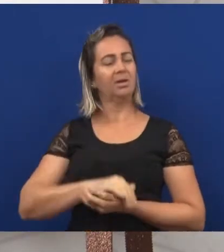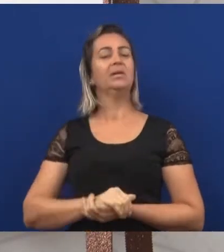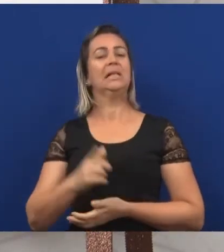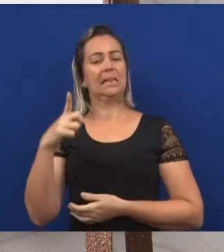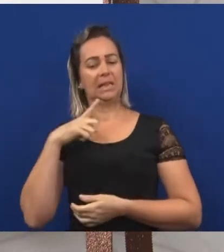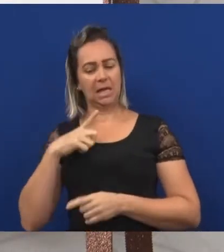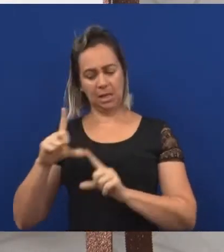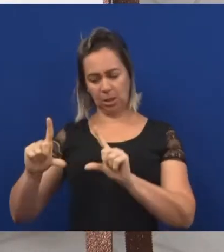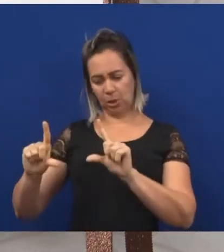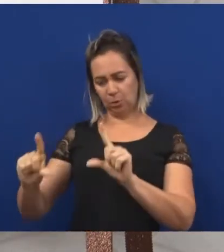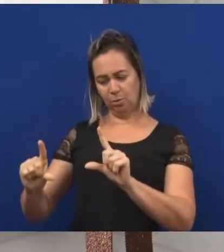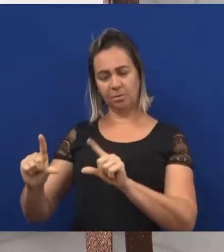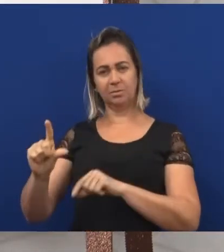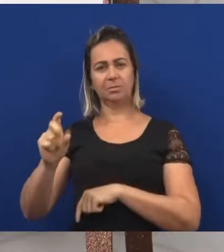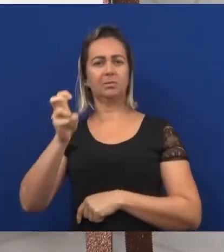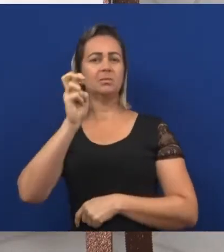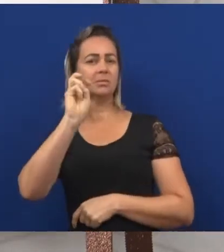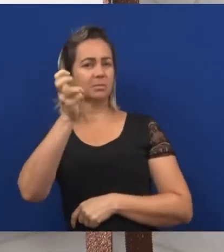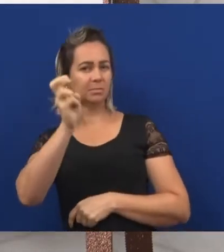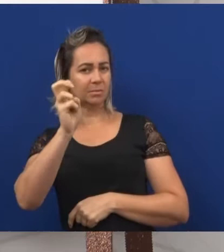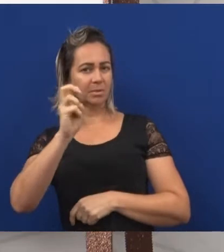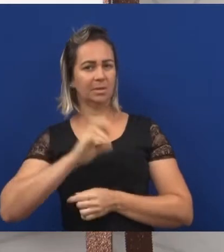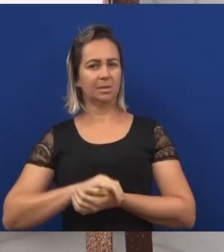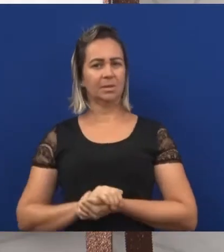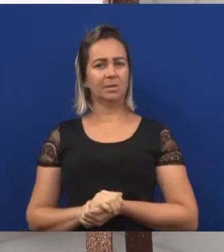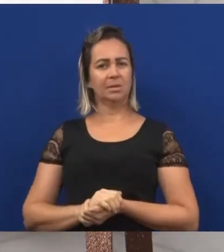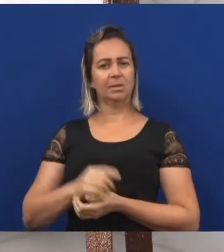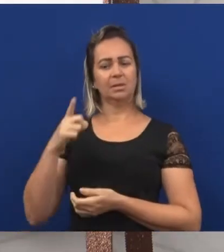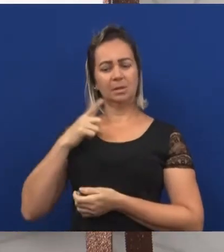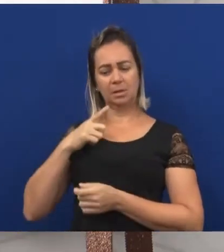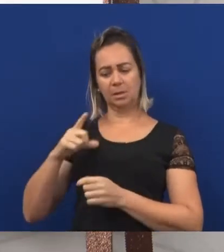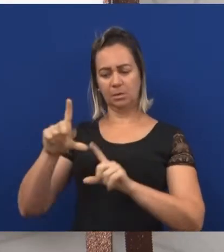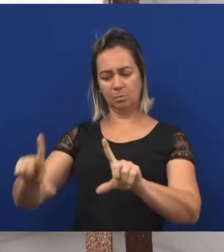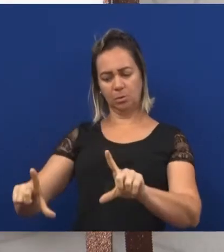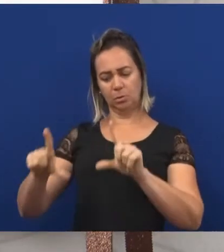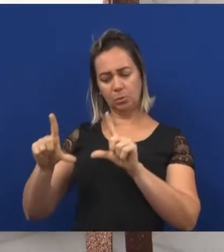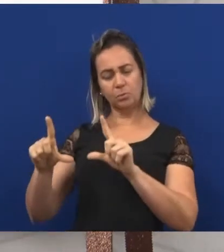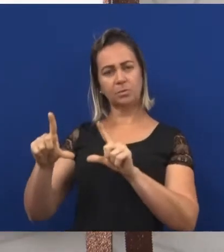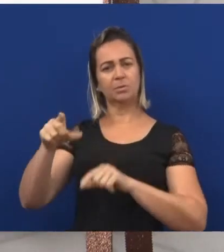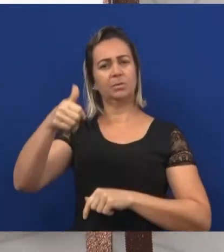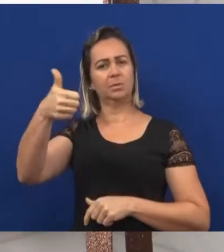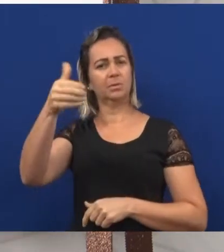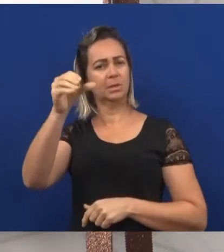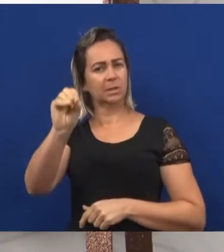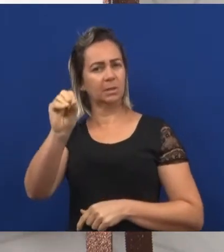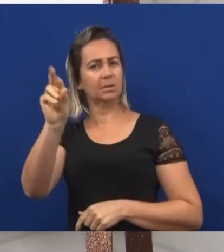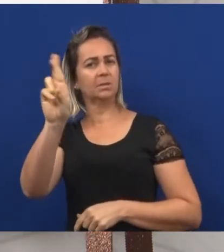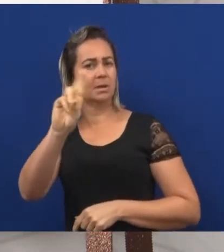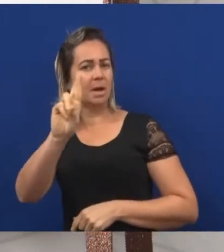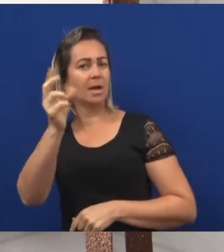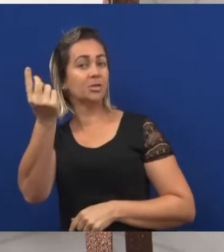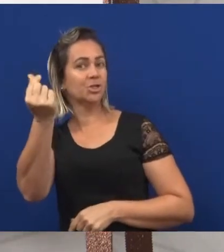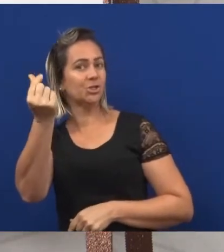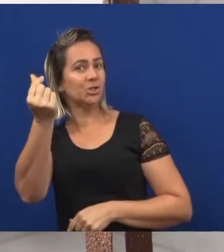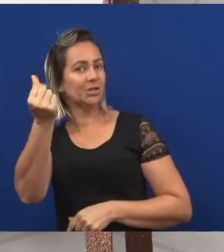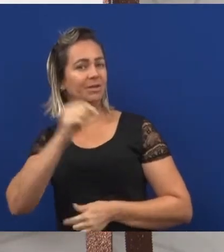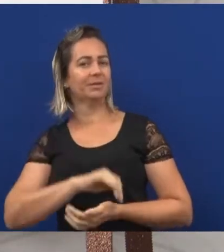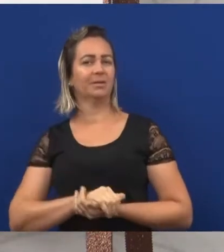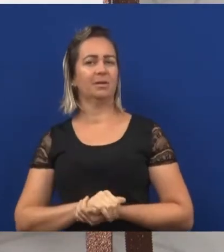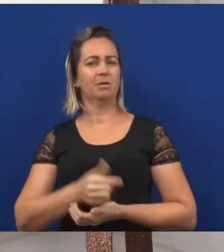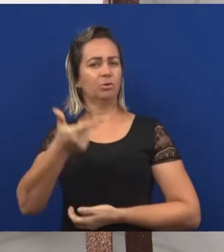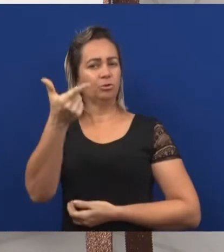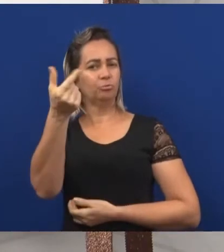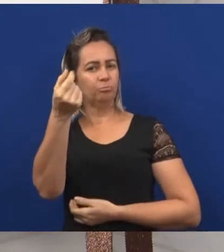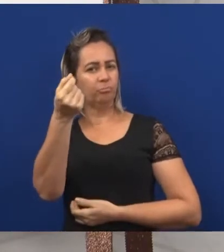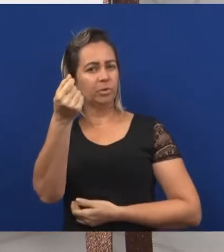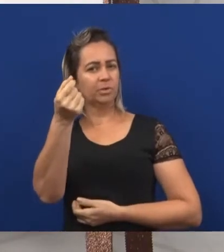R$5,00. Uma de R$10,00. Uma de R$20